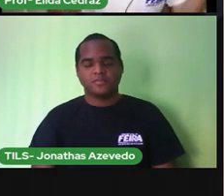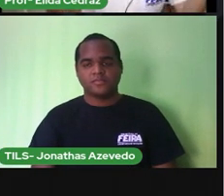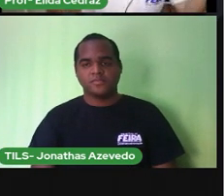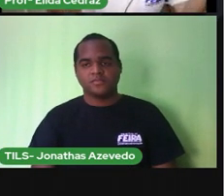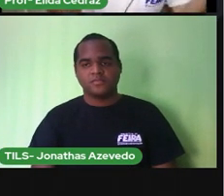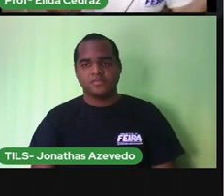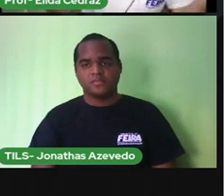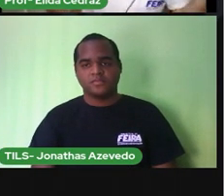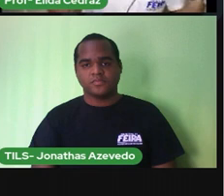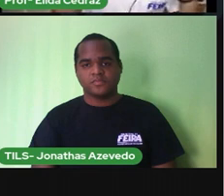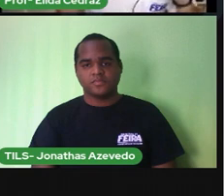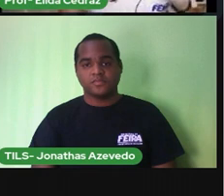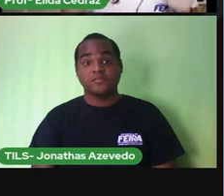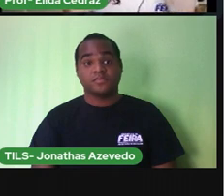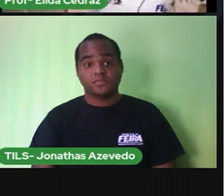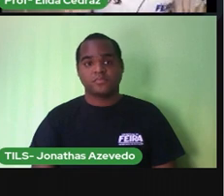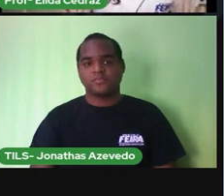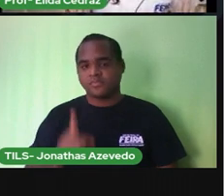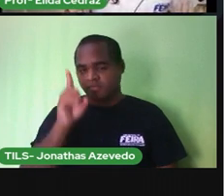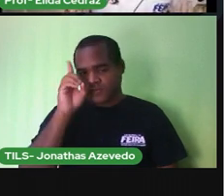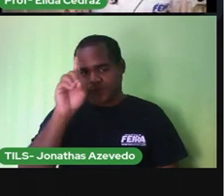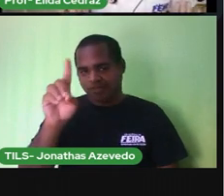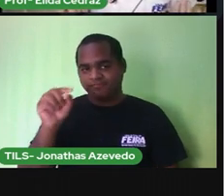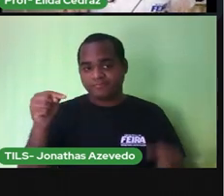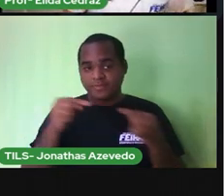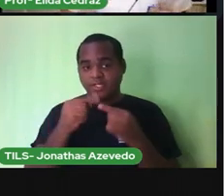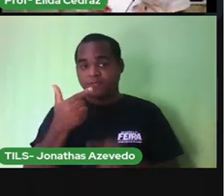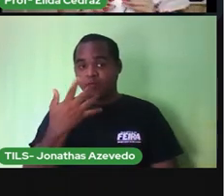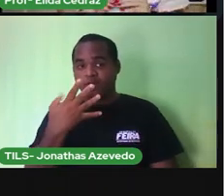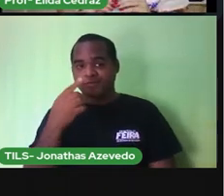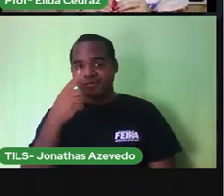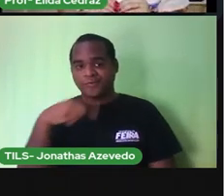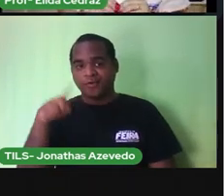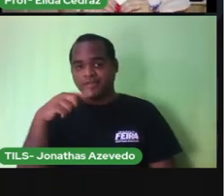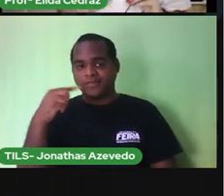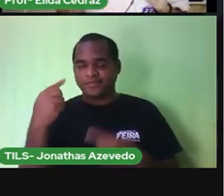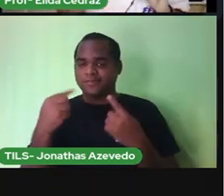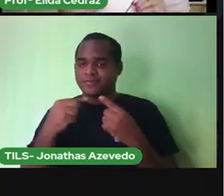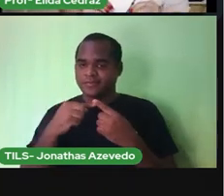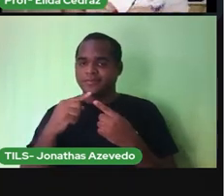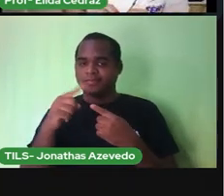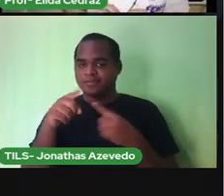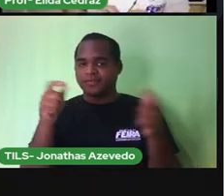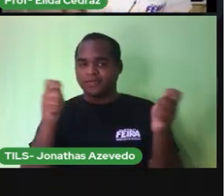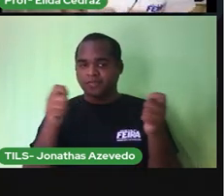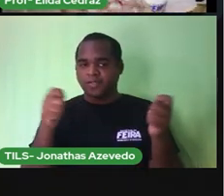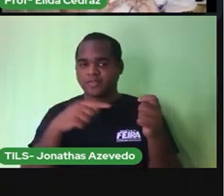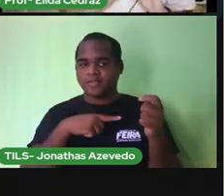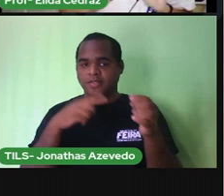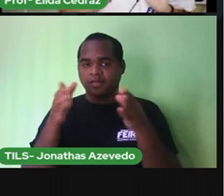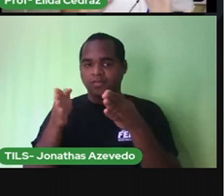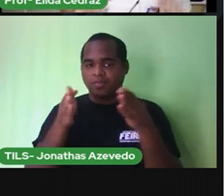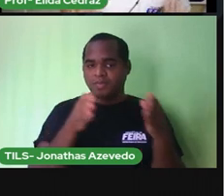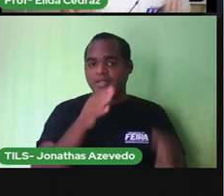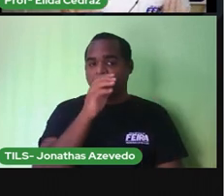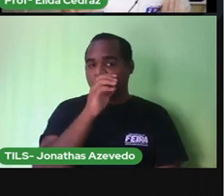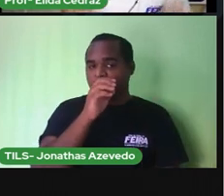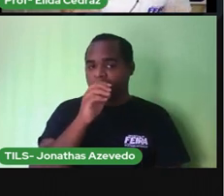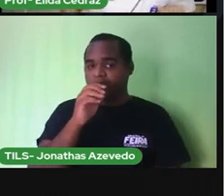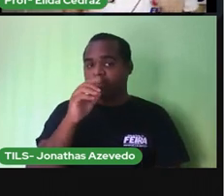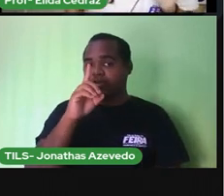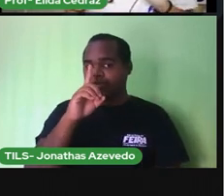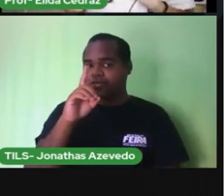O nosso dia, que tem 24 horas, possui três períodos bem